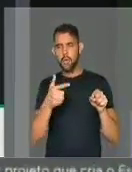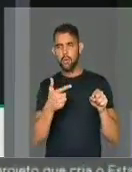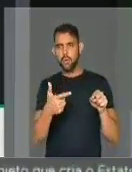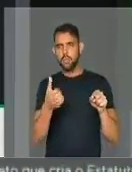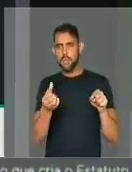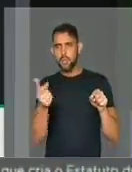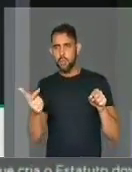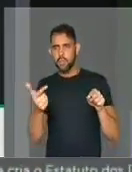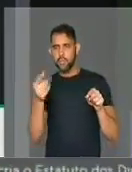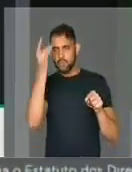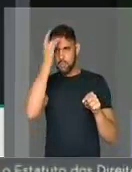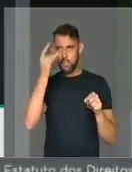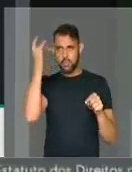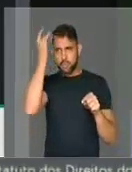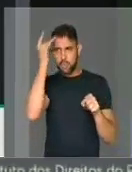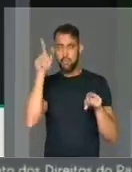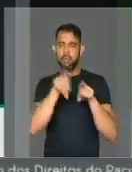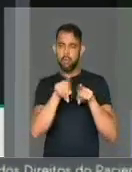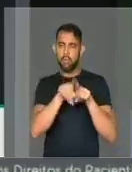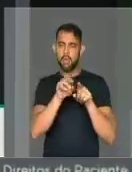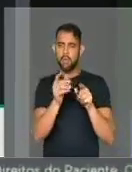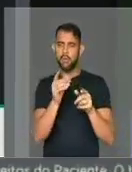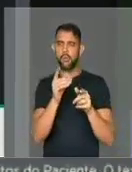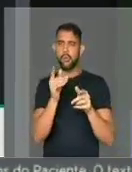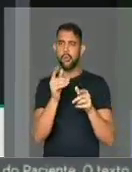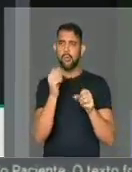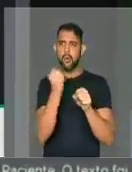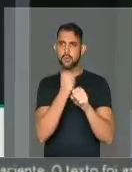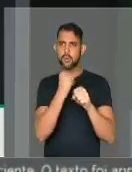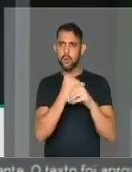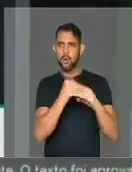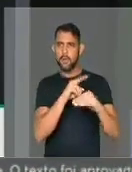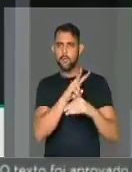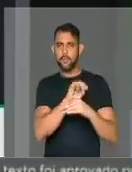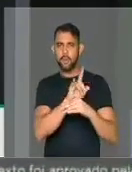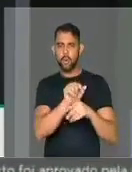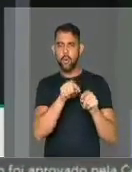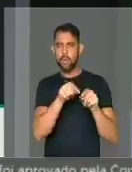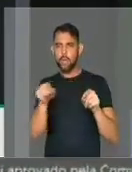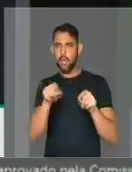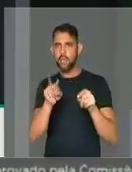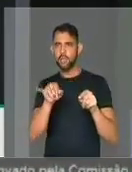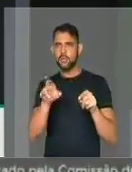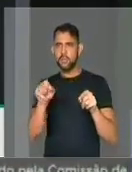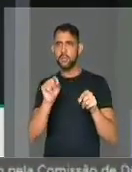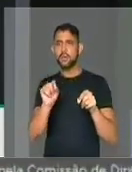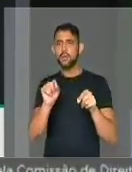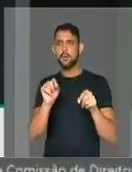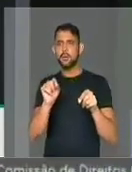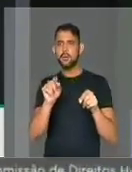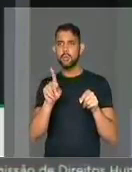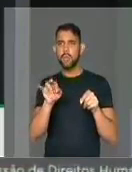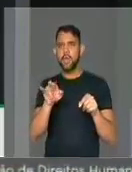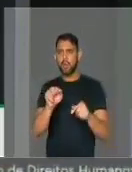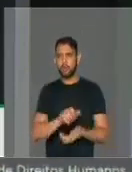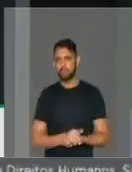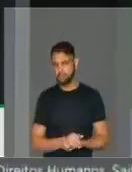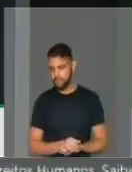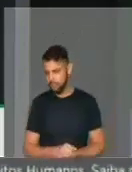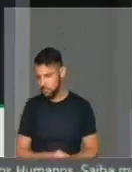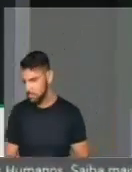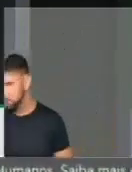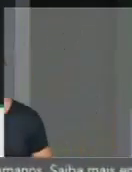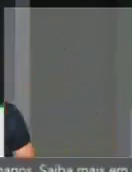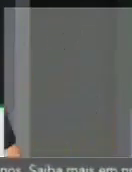-262 do Espírito Santo e também um recapeamento entre Vitor Hugo até a divisa de PQA, a divisa